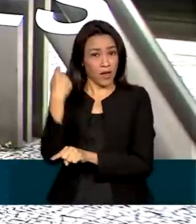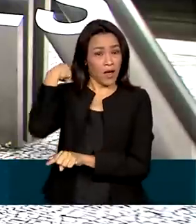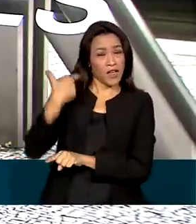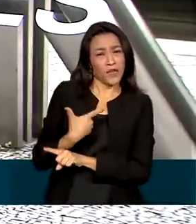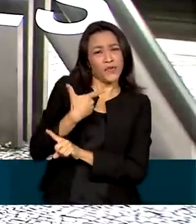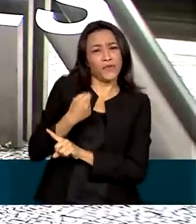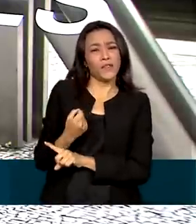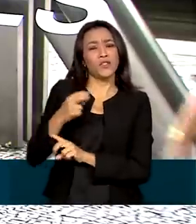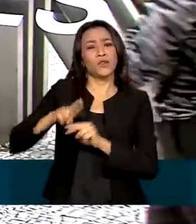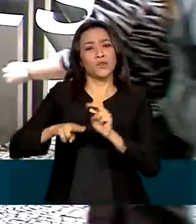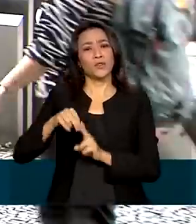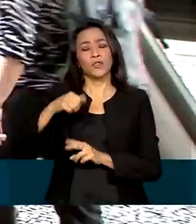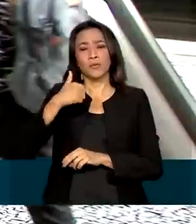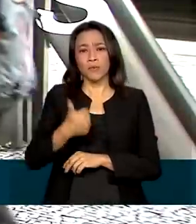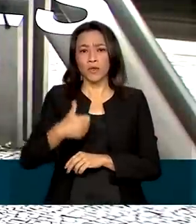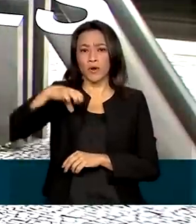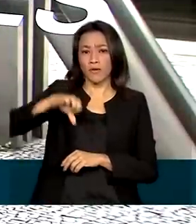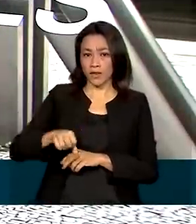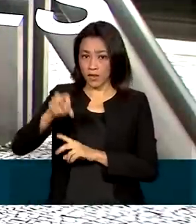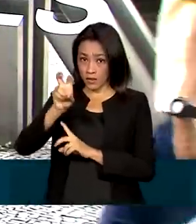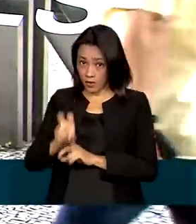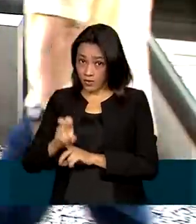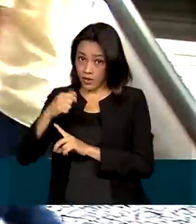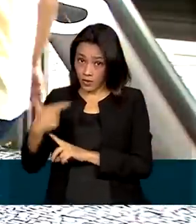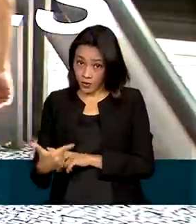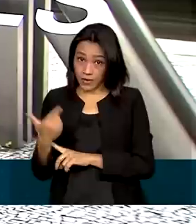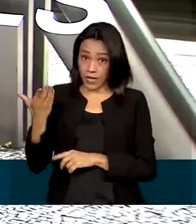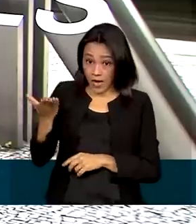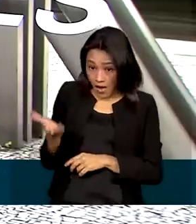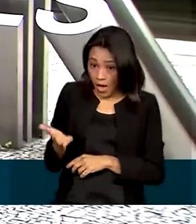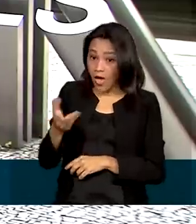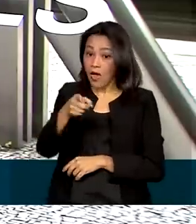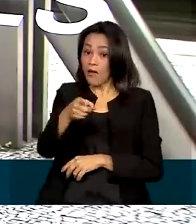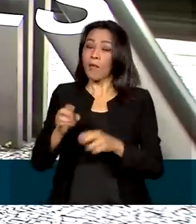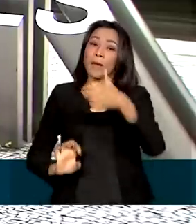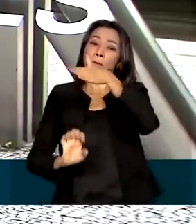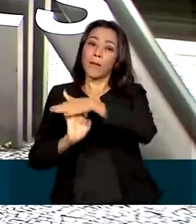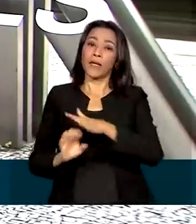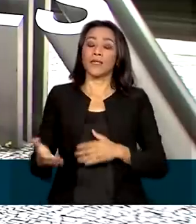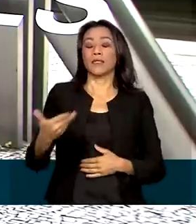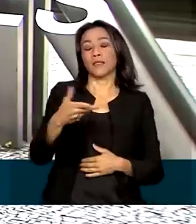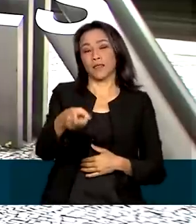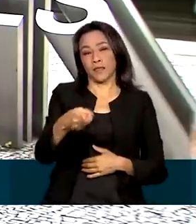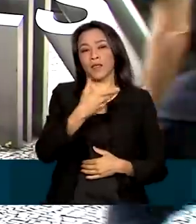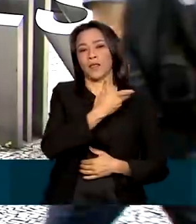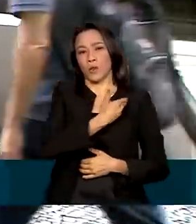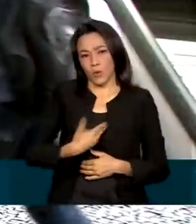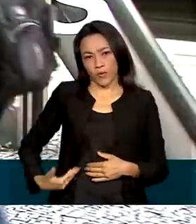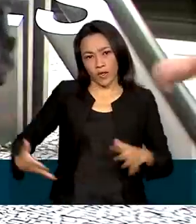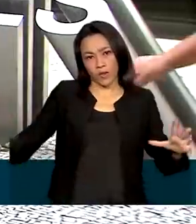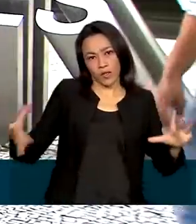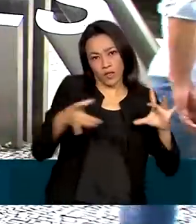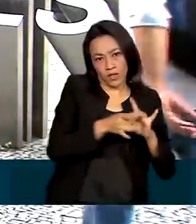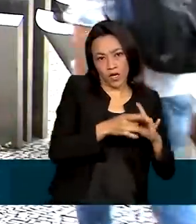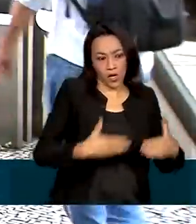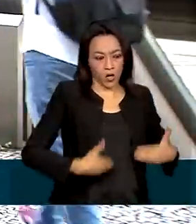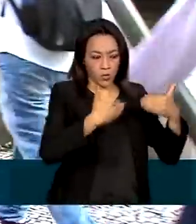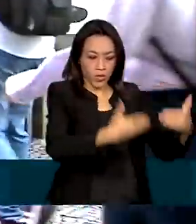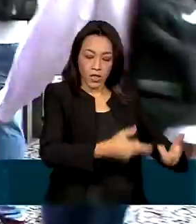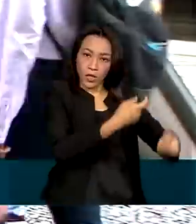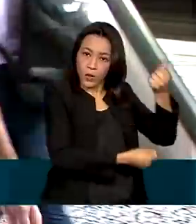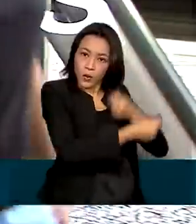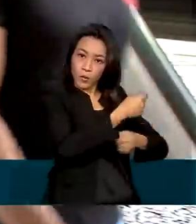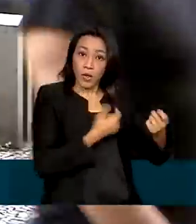de 1952. O BNDES é uma empresa pública federal vinculada ao Ministério da Economia e o banco é um dos